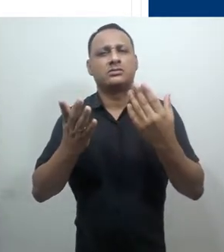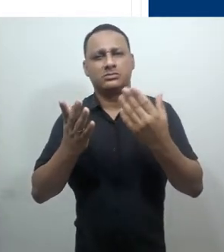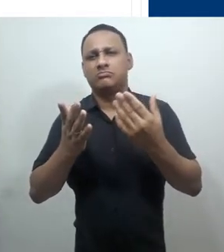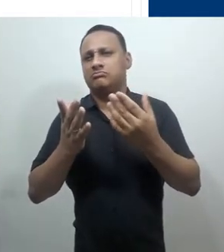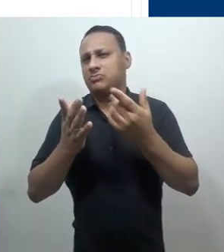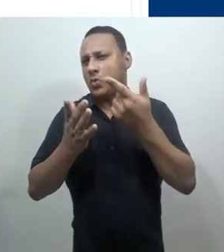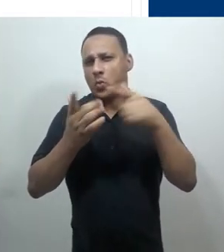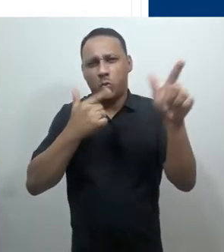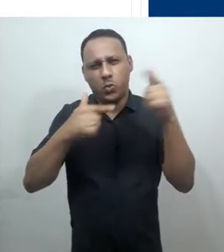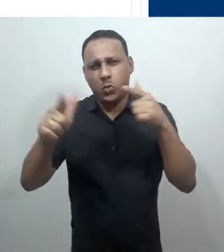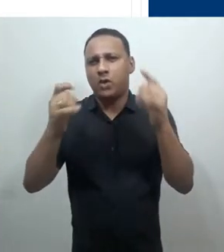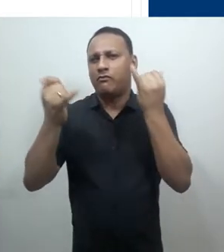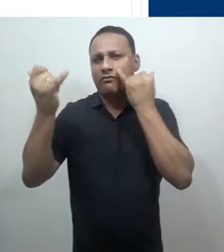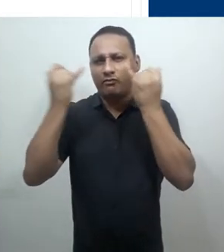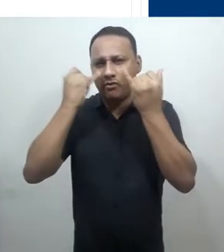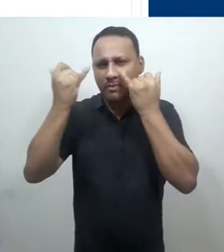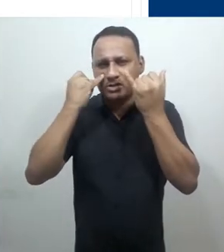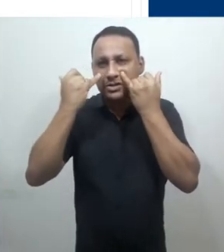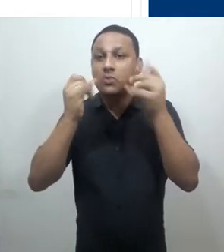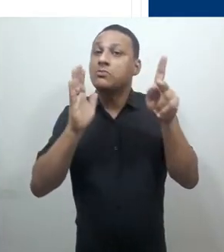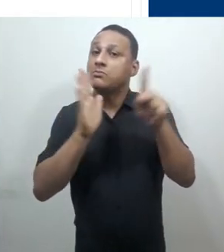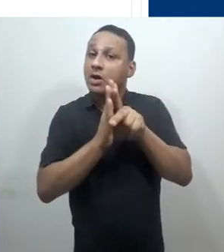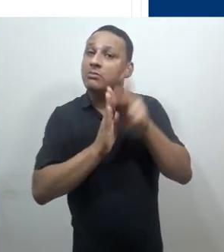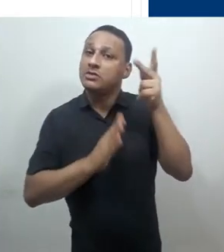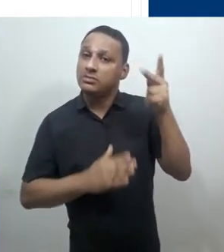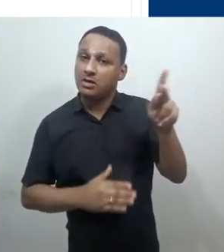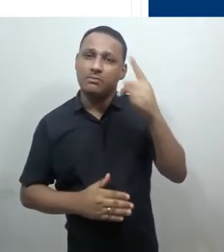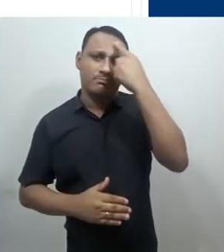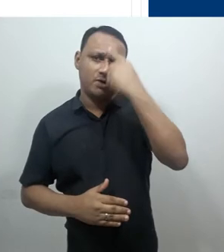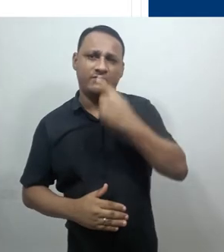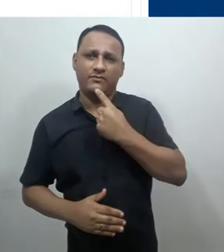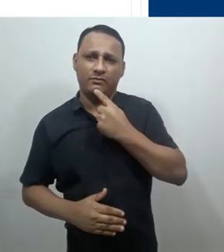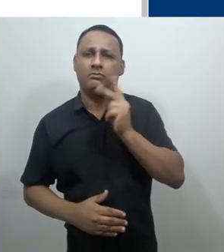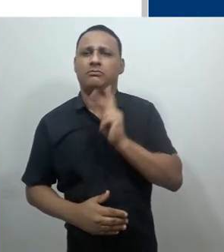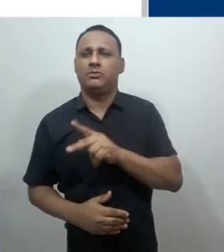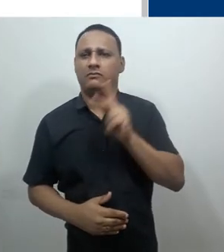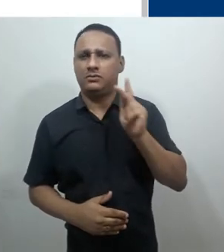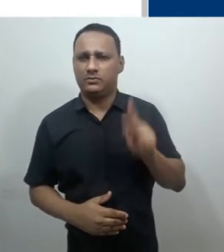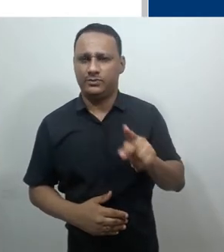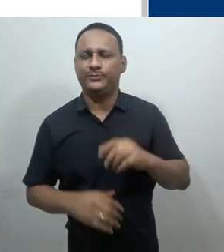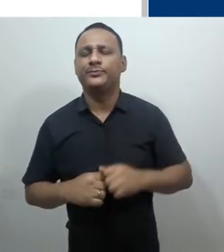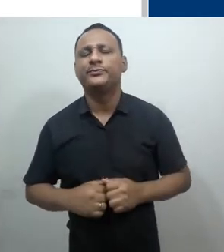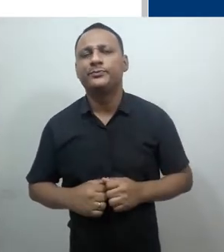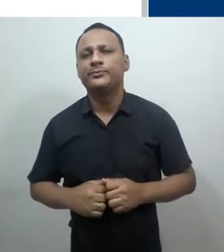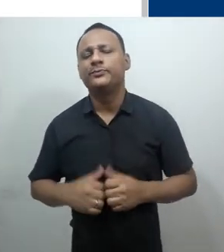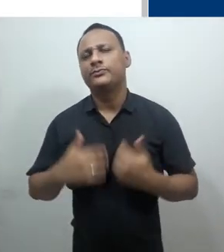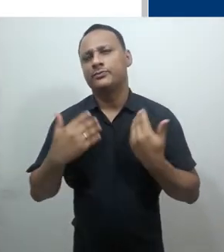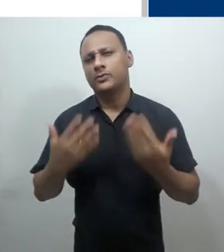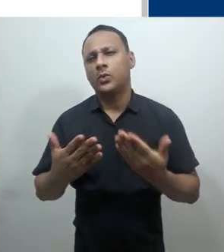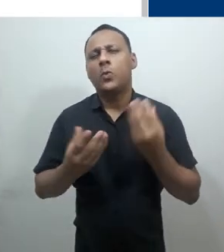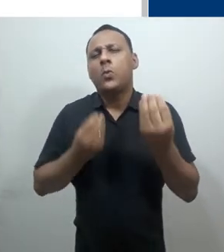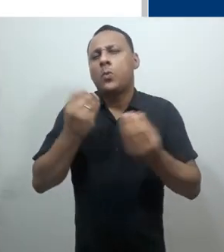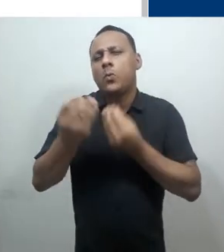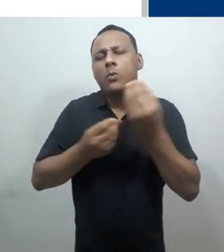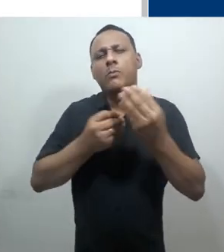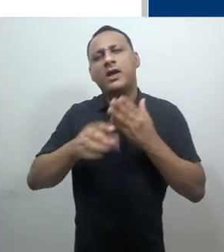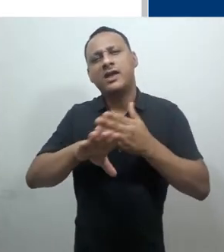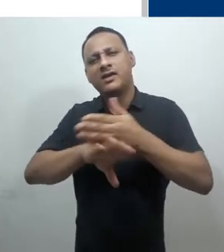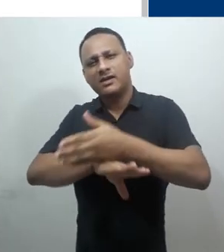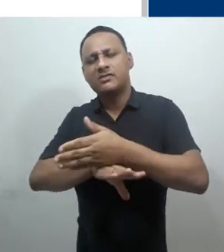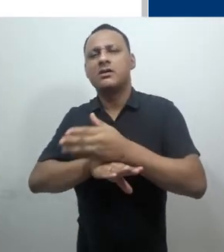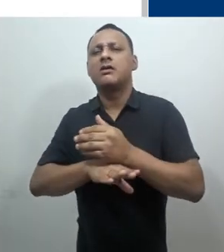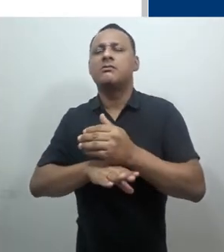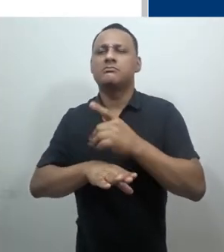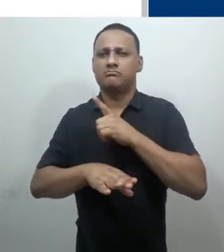acesso a algumas informações deste usuário. Agora vamos entrar na